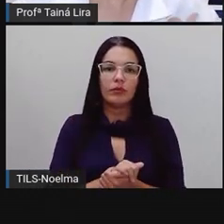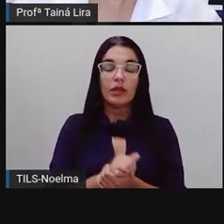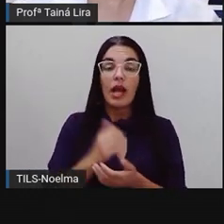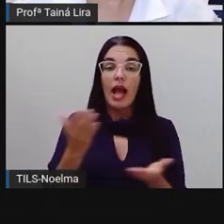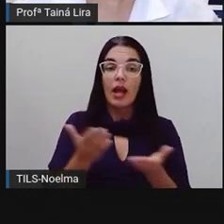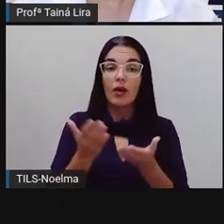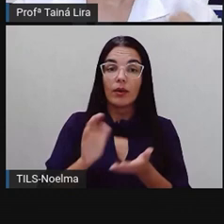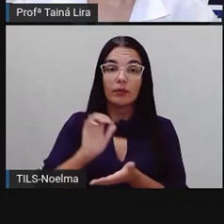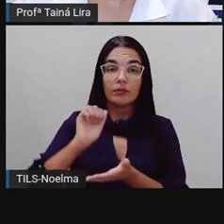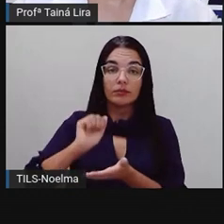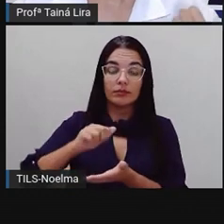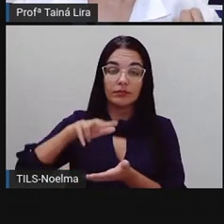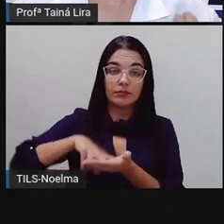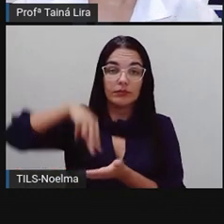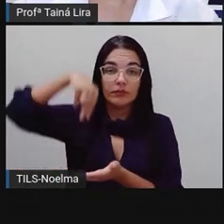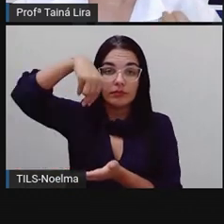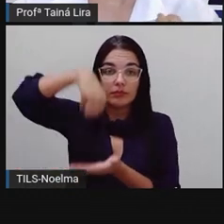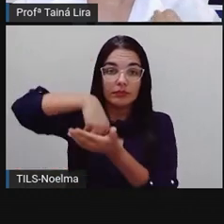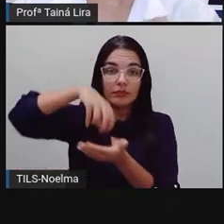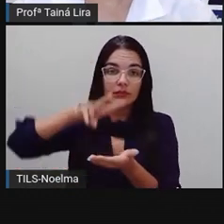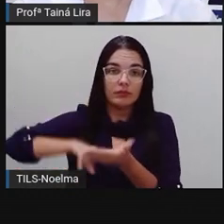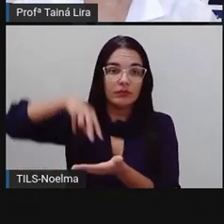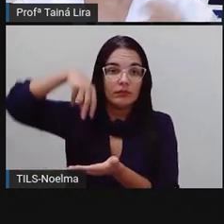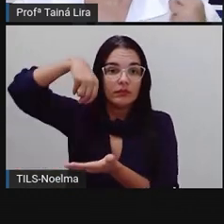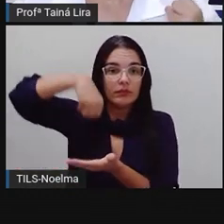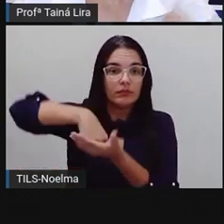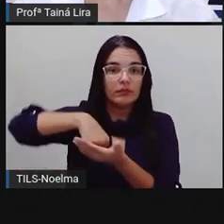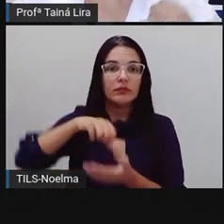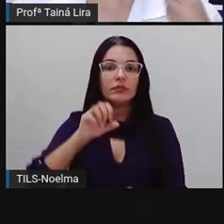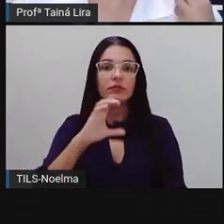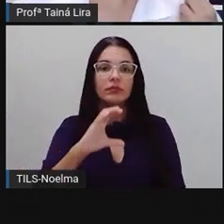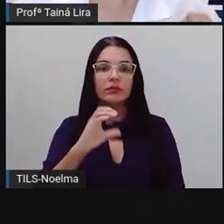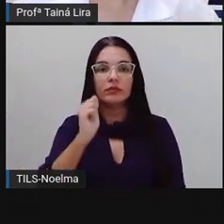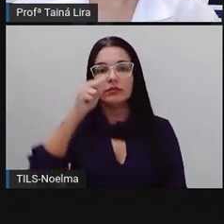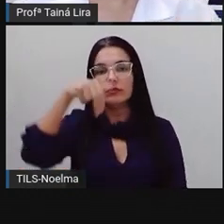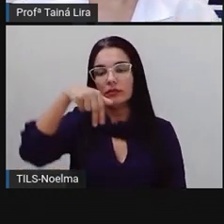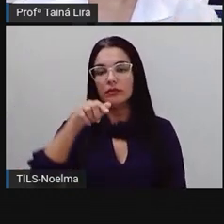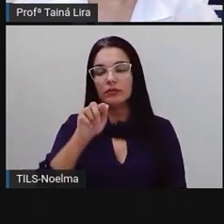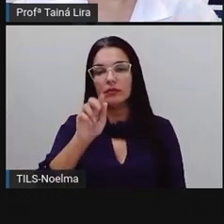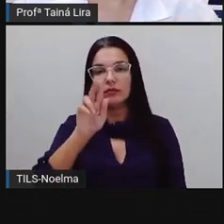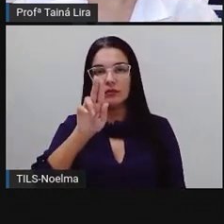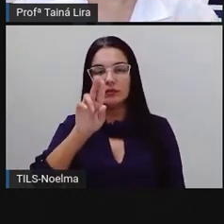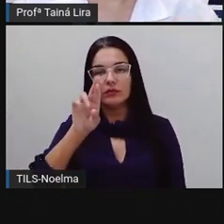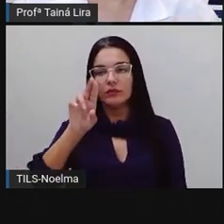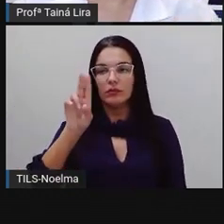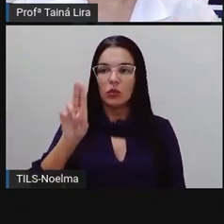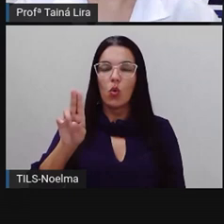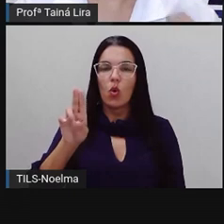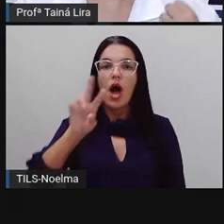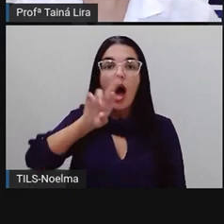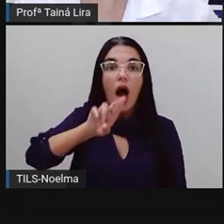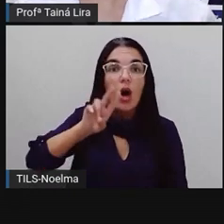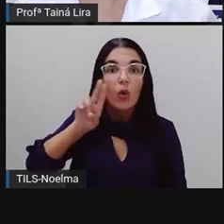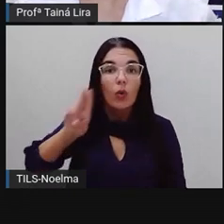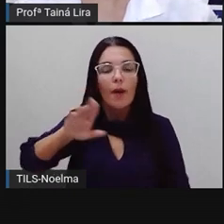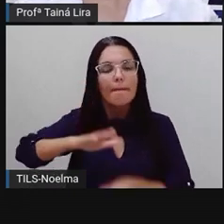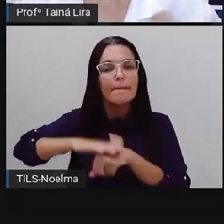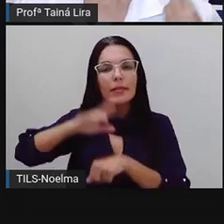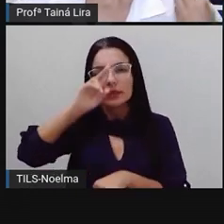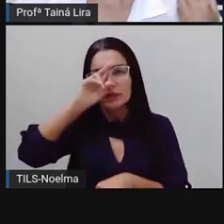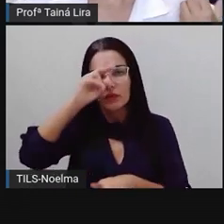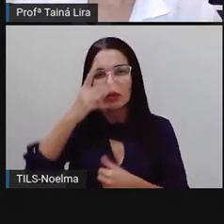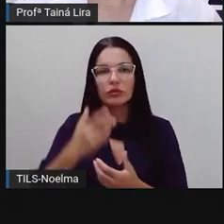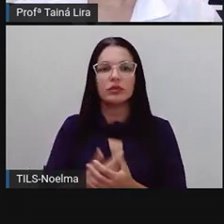Canguru, ó, canguru, é uma sílaba forte aqui, ru, escrevemos com U.